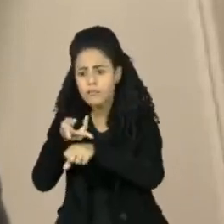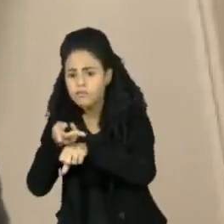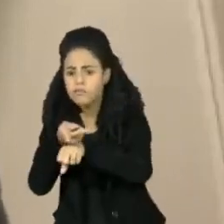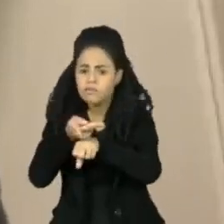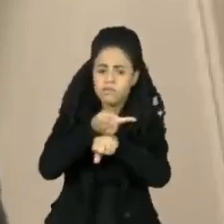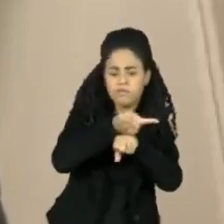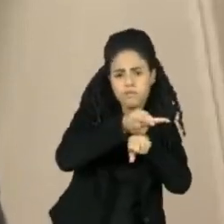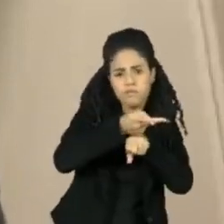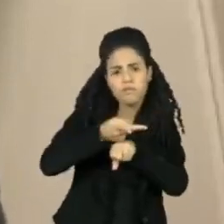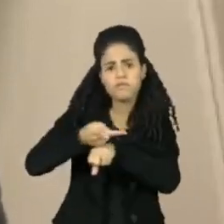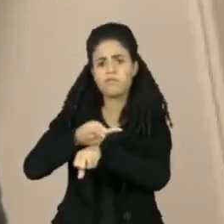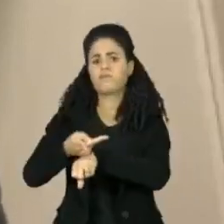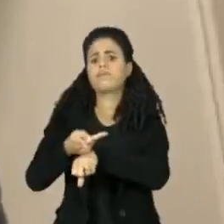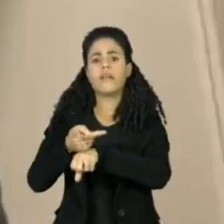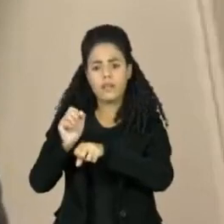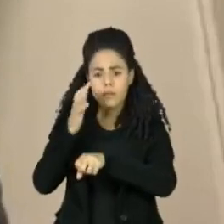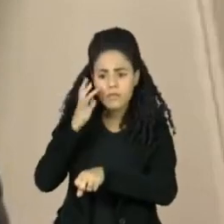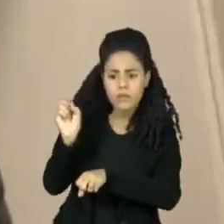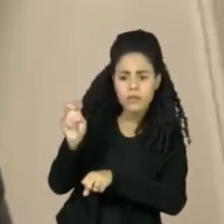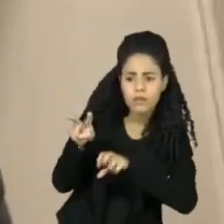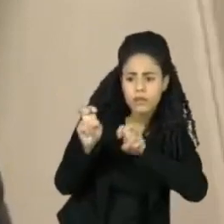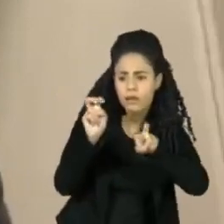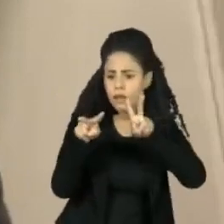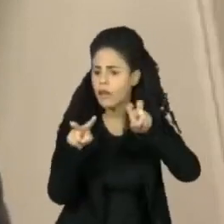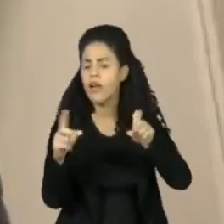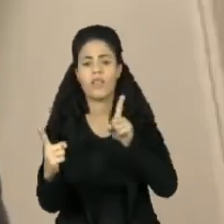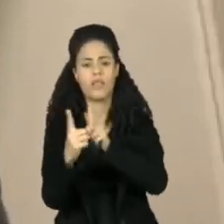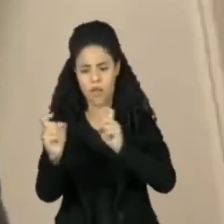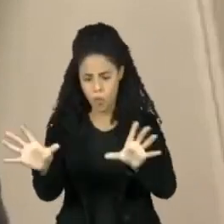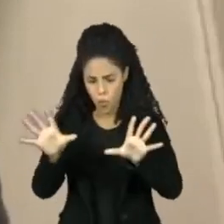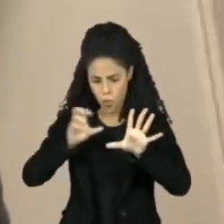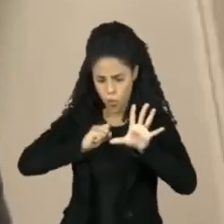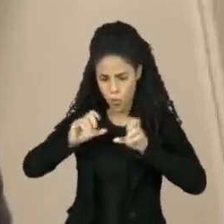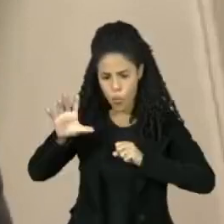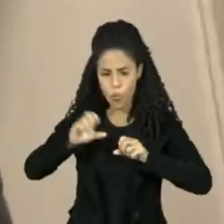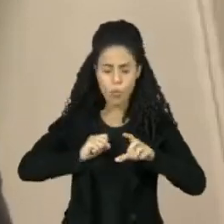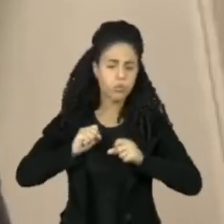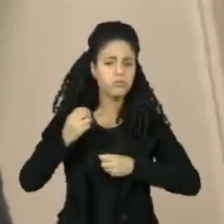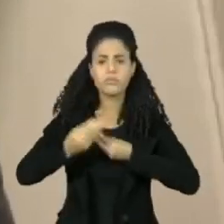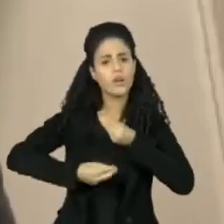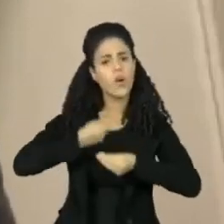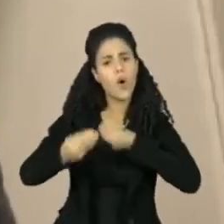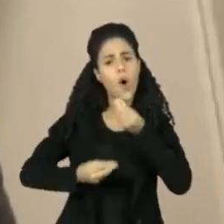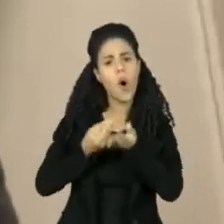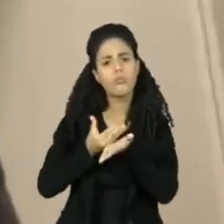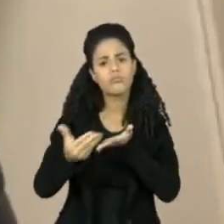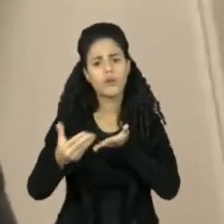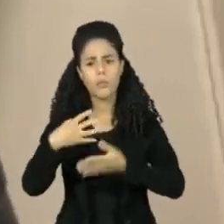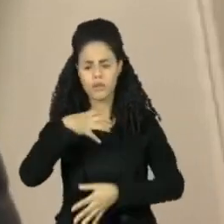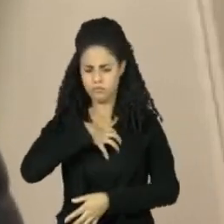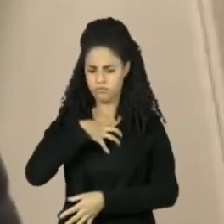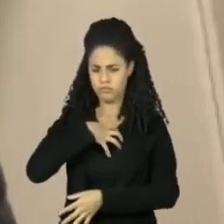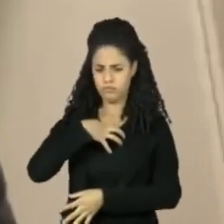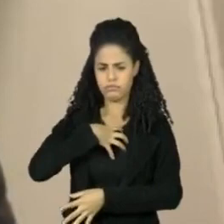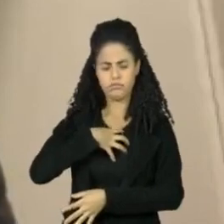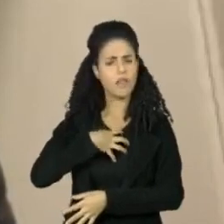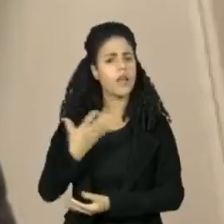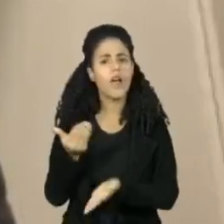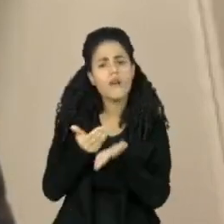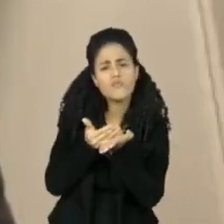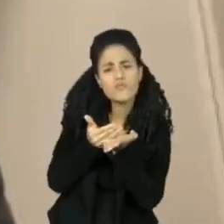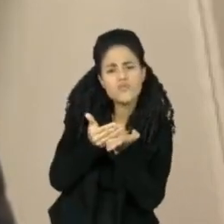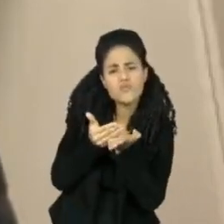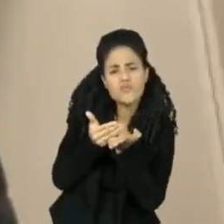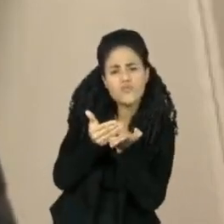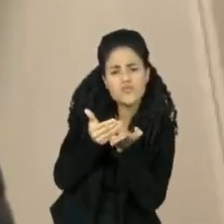pessoas com quadro suspeito dessa doença. É uma doença que se manifesta principalmente na fase inicial com